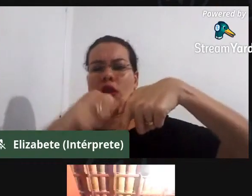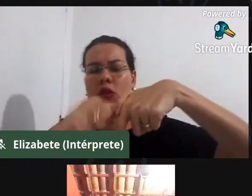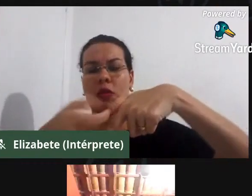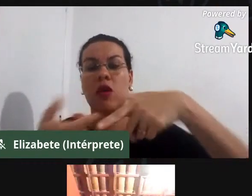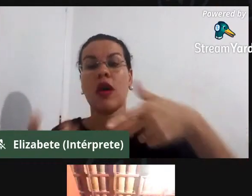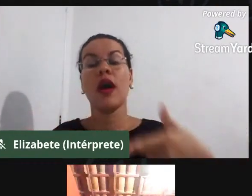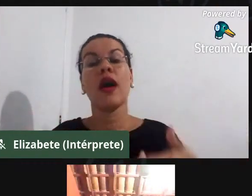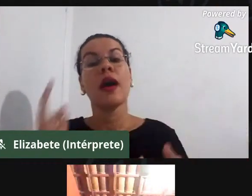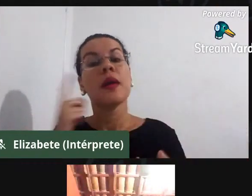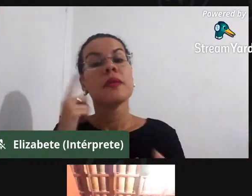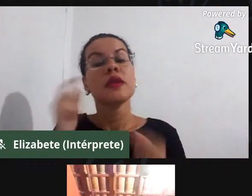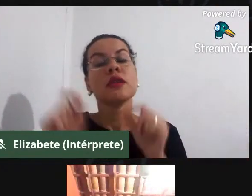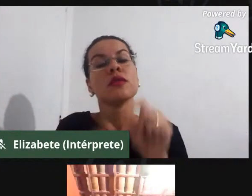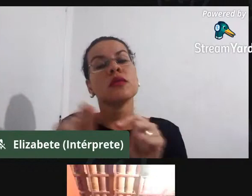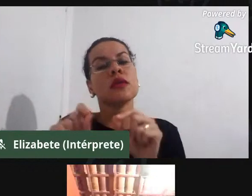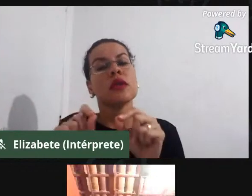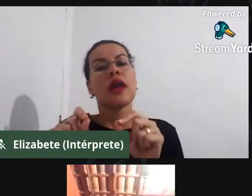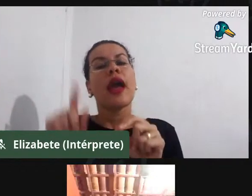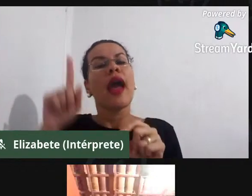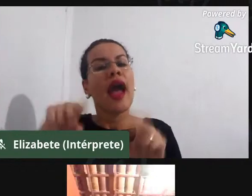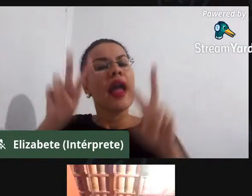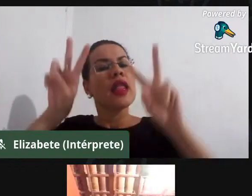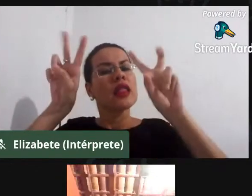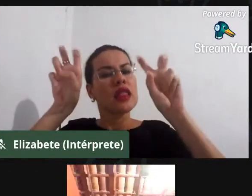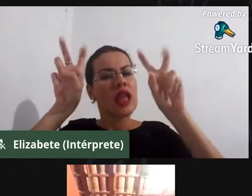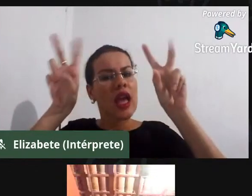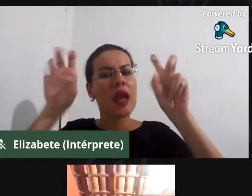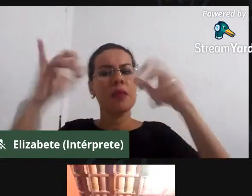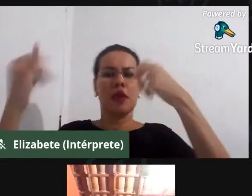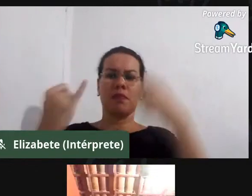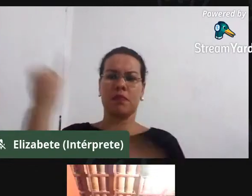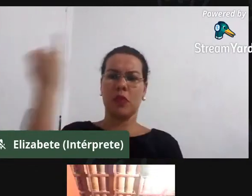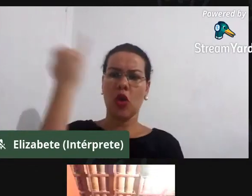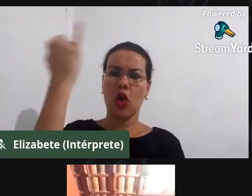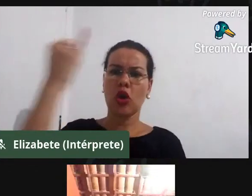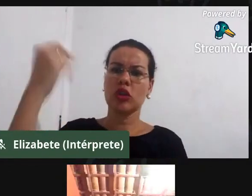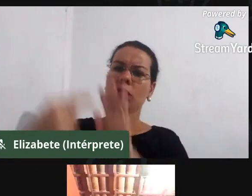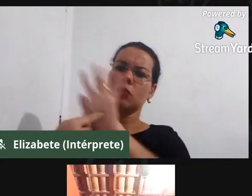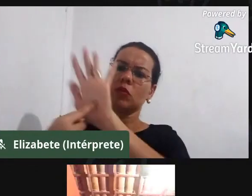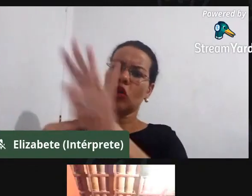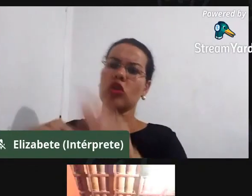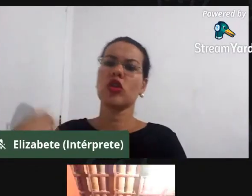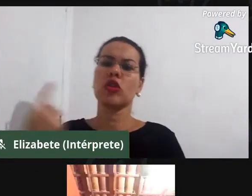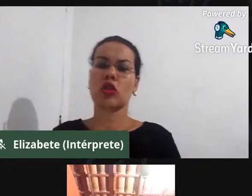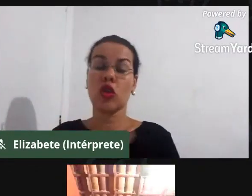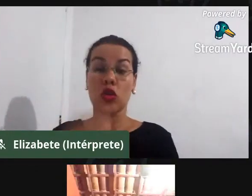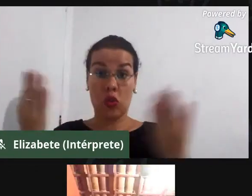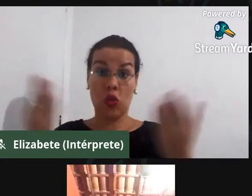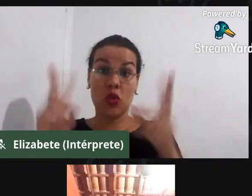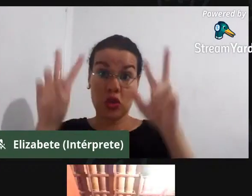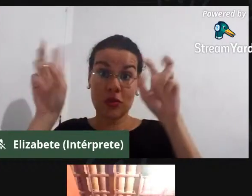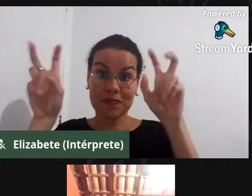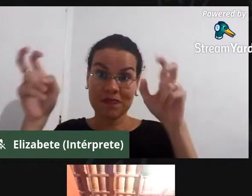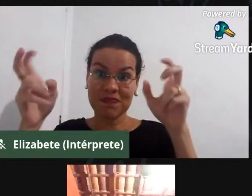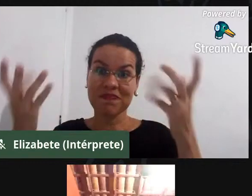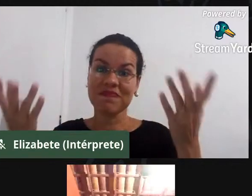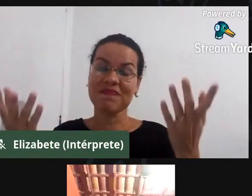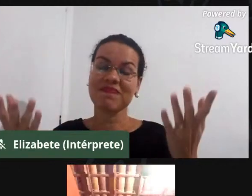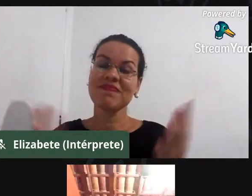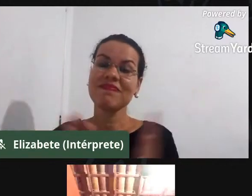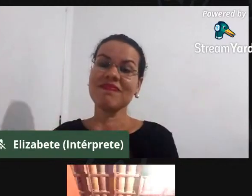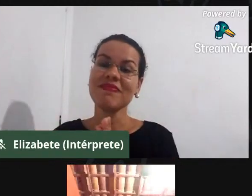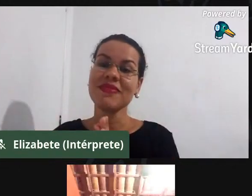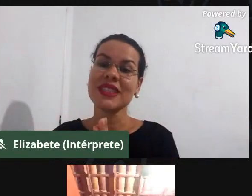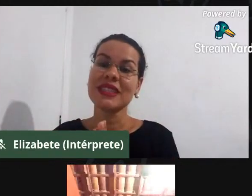é mudar o tema dessa, dessa, dessa nossa, dessa nossa live, nessa nossa discussão, mas, assim, acho que